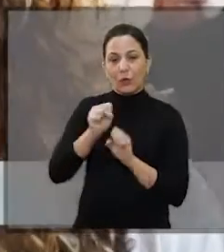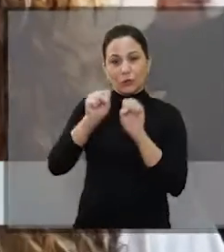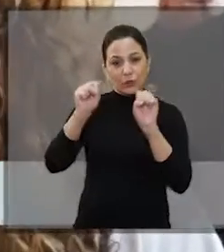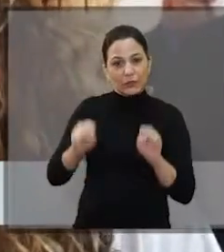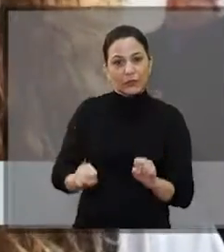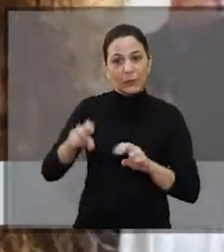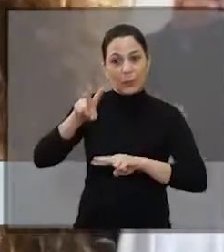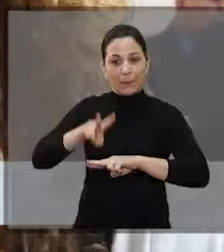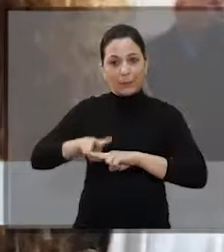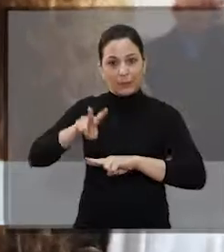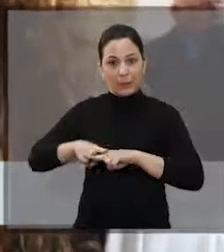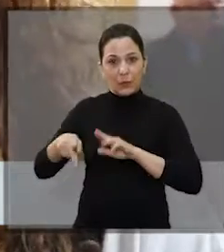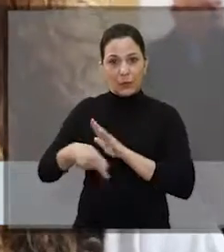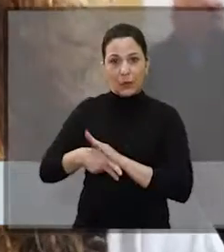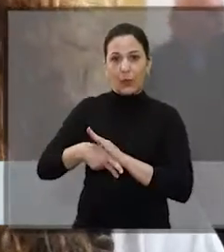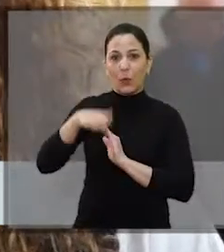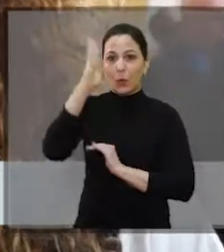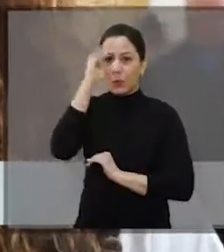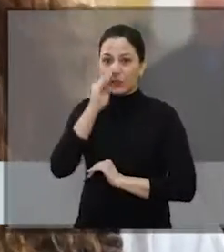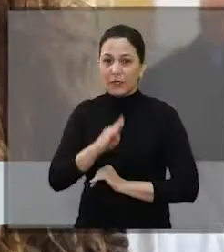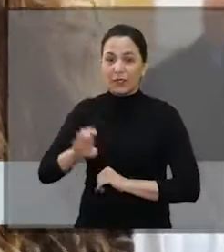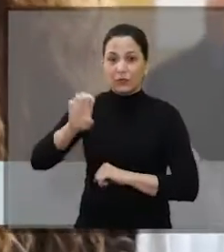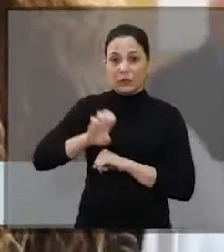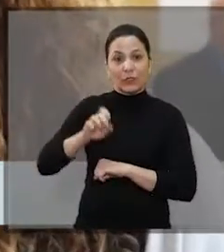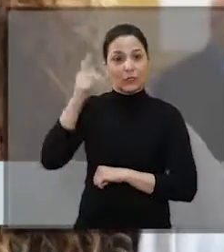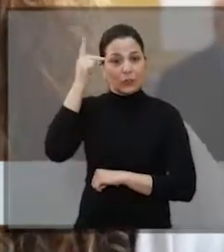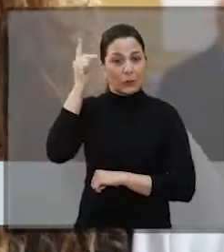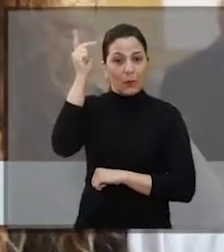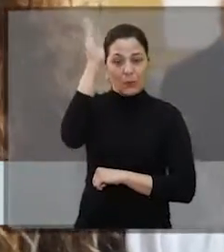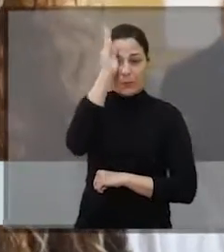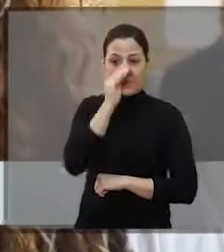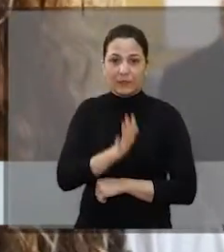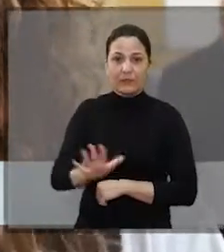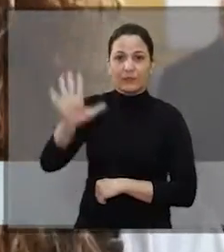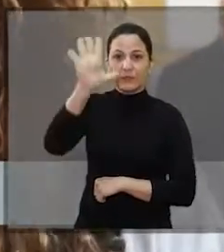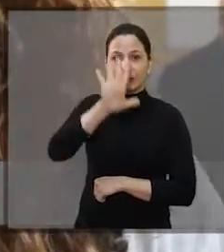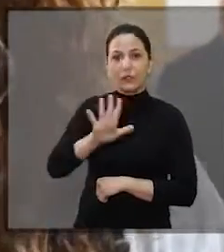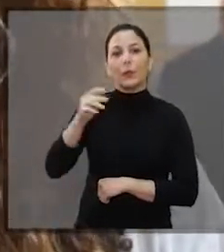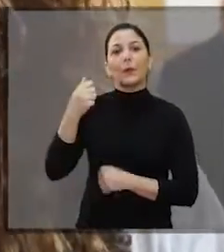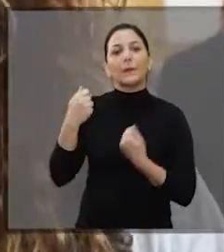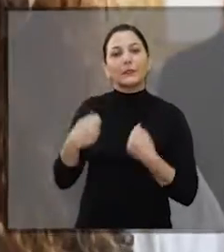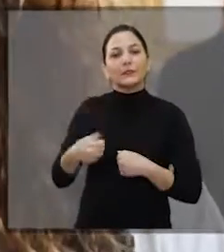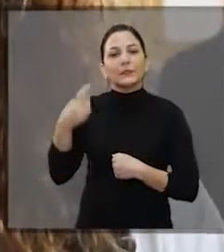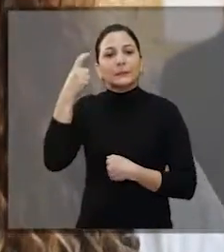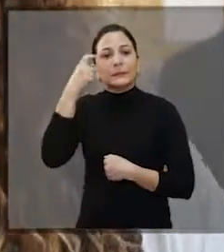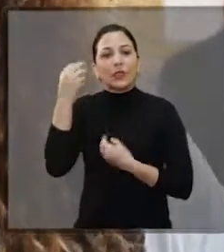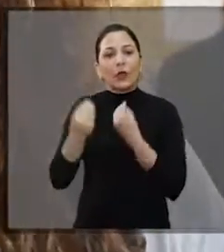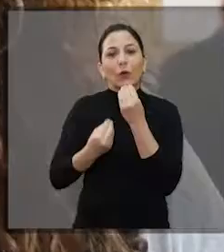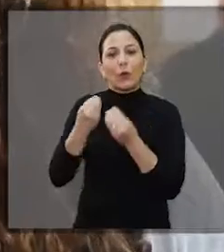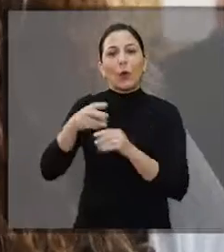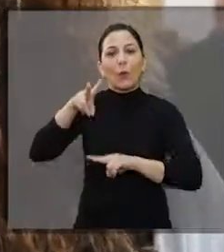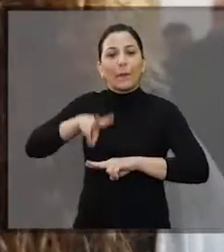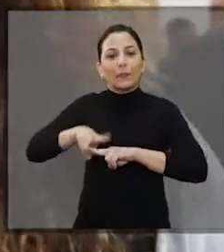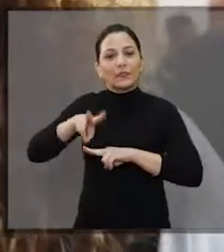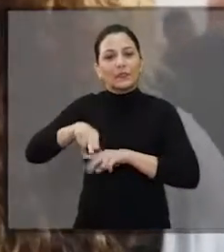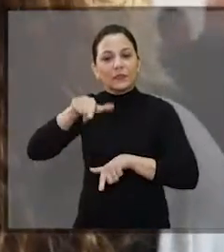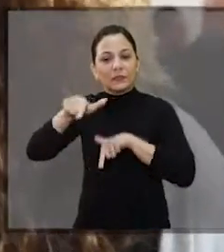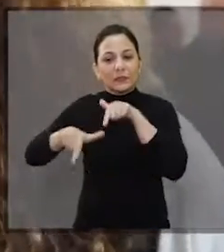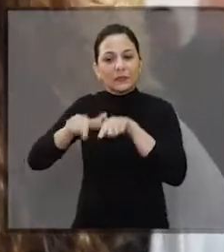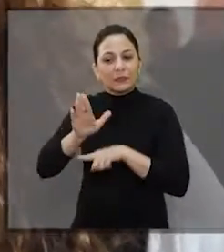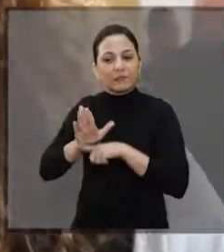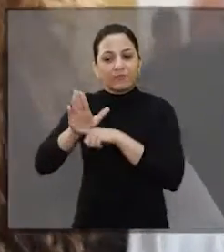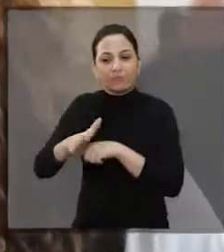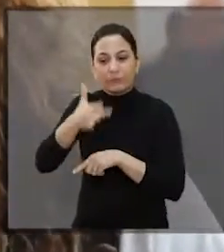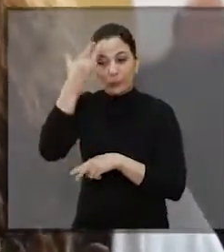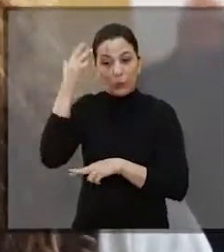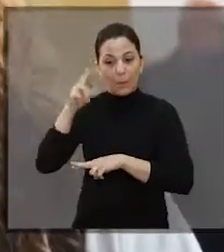acredito que o sistema penitenciário brasileiro precisa, não só no estado de São Paulo, mas o Brasil todo precisa repensar a maneira que os presídios